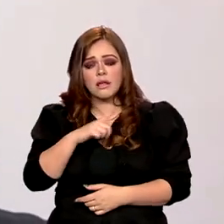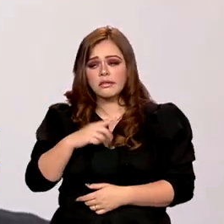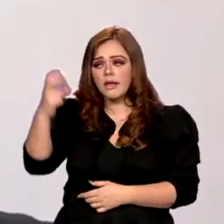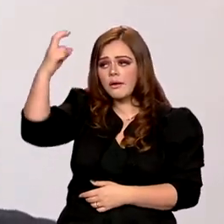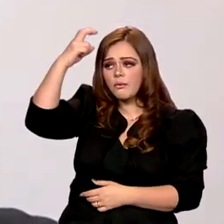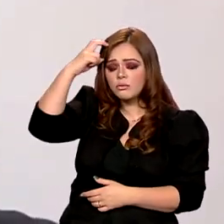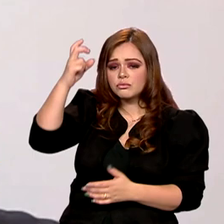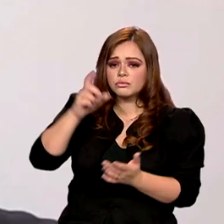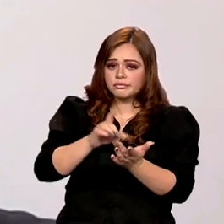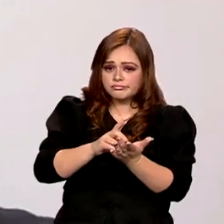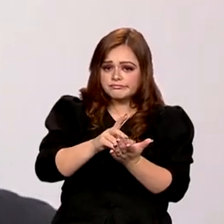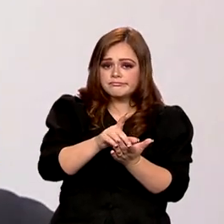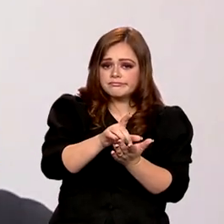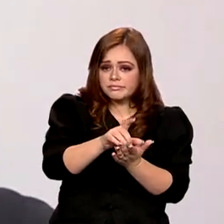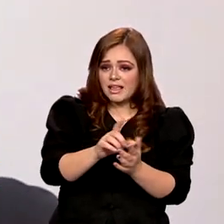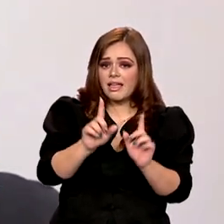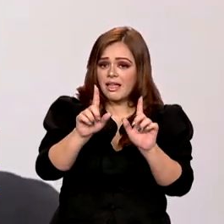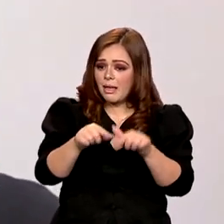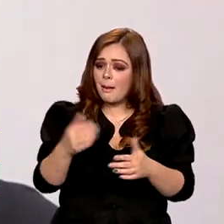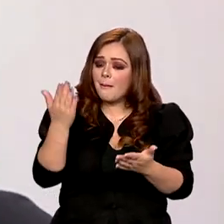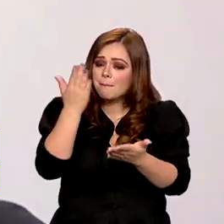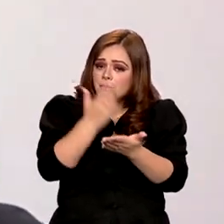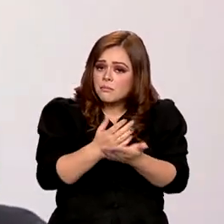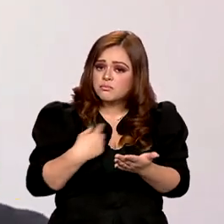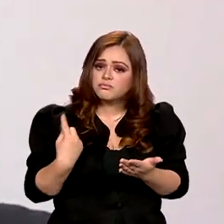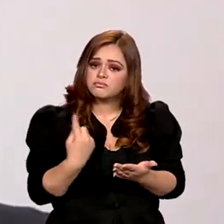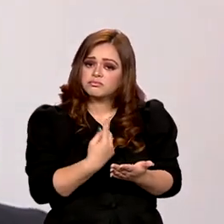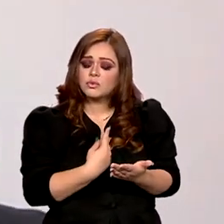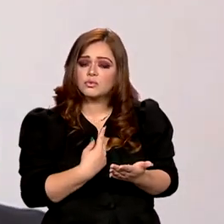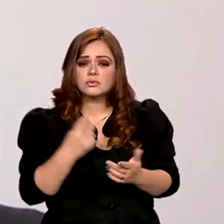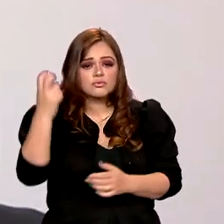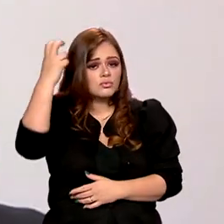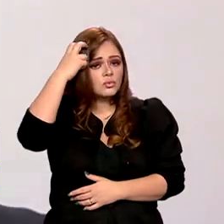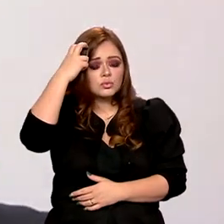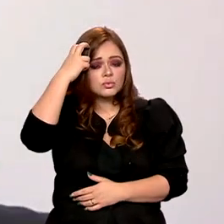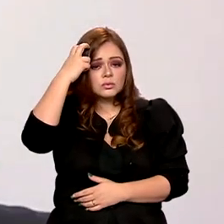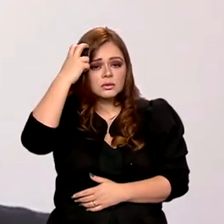O fósseis é também um bem cultural de uma forma muito expressiva. traço